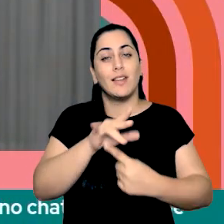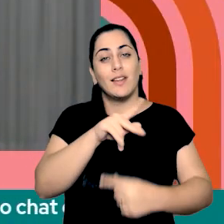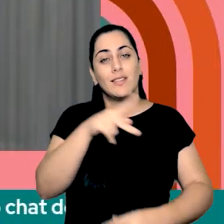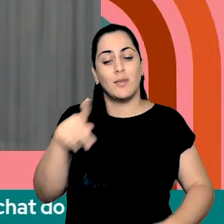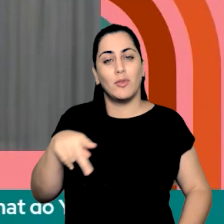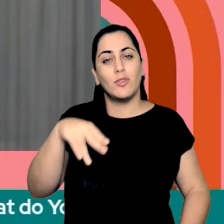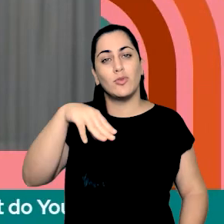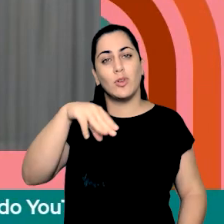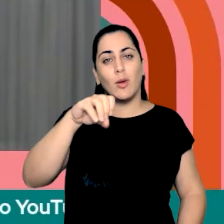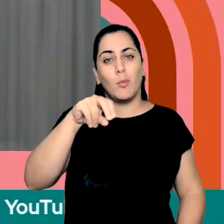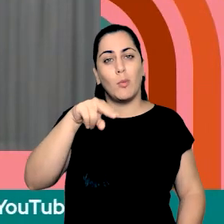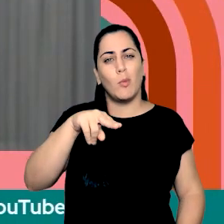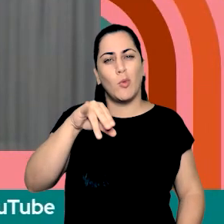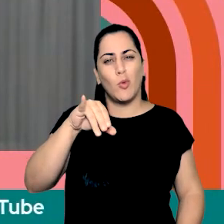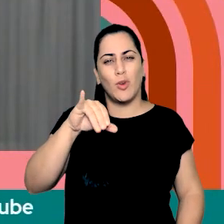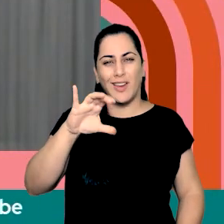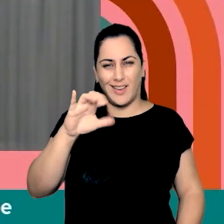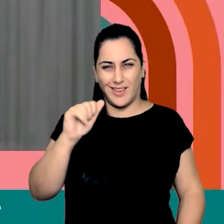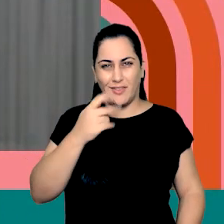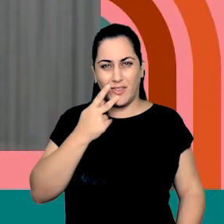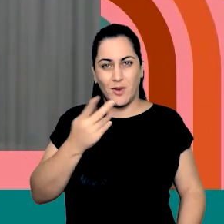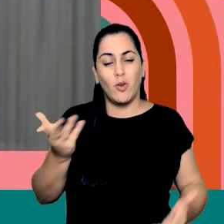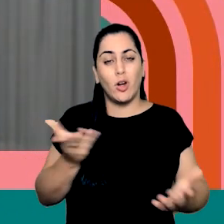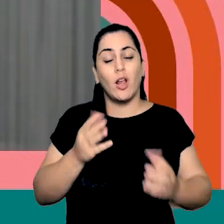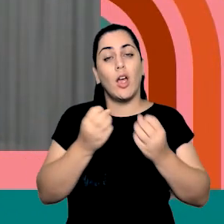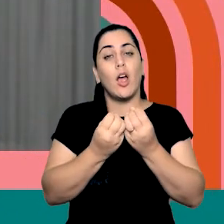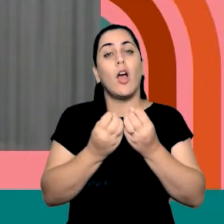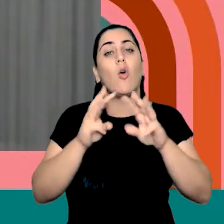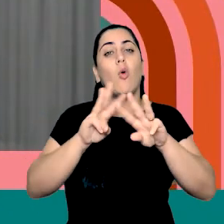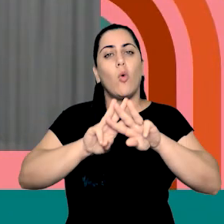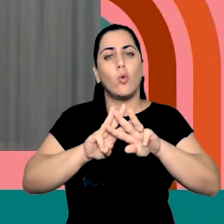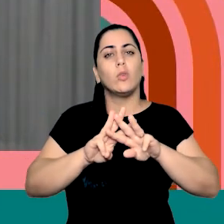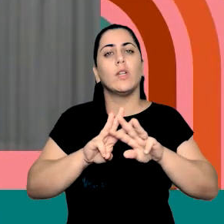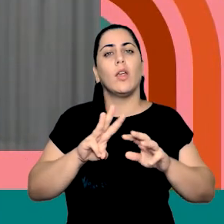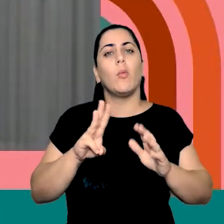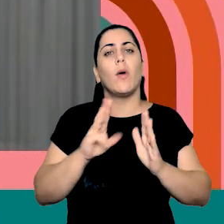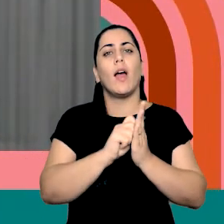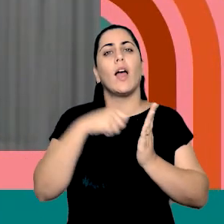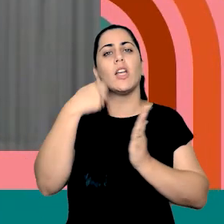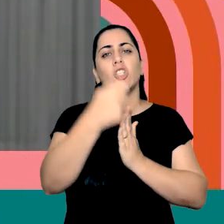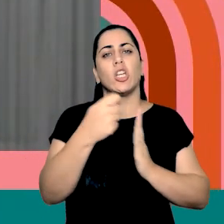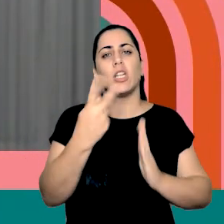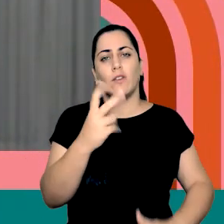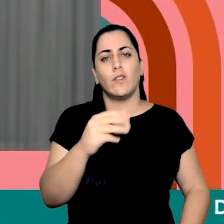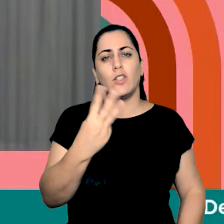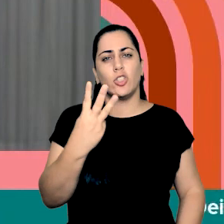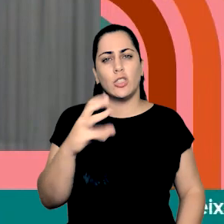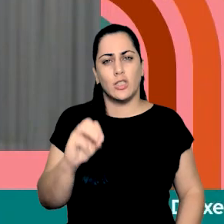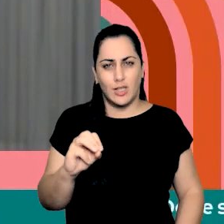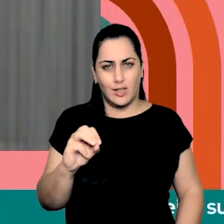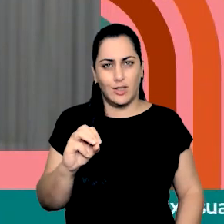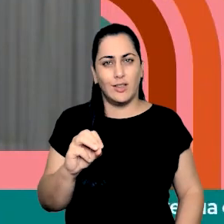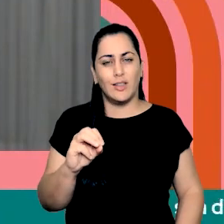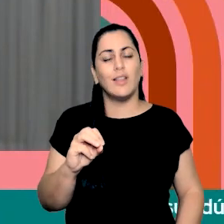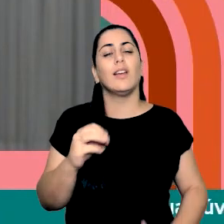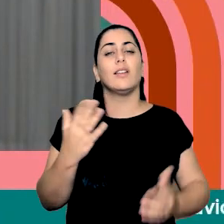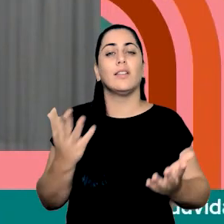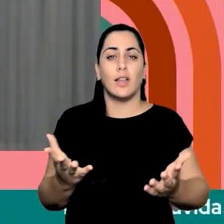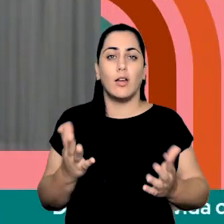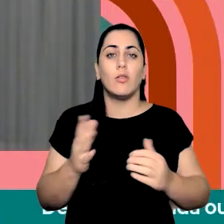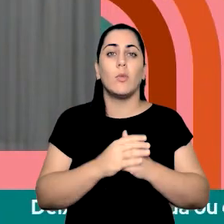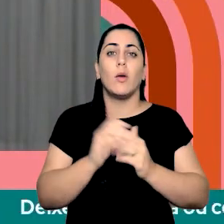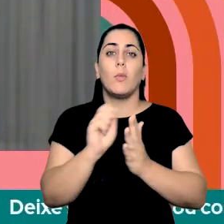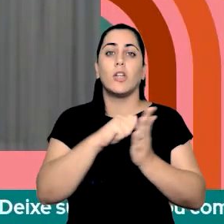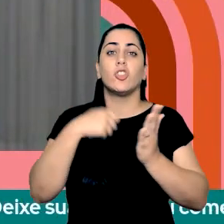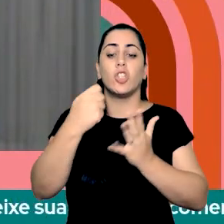professora Mônica, que me antecedeu, a ONU tem uma agenda até 2030, a agenda do milênio, a agenda 2030, é